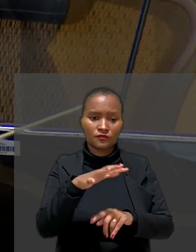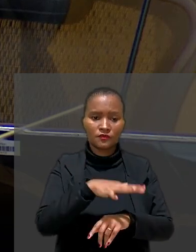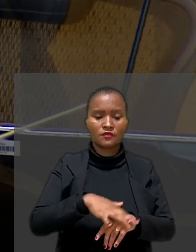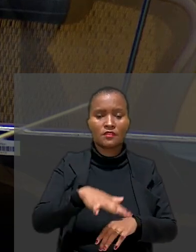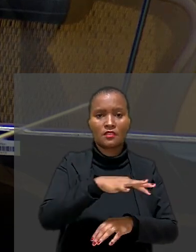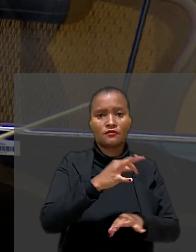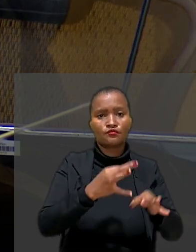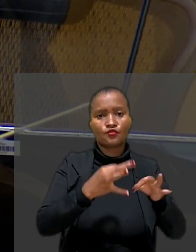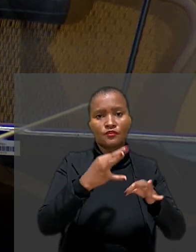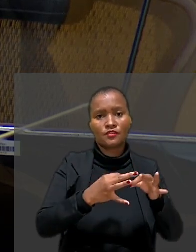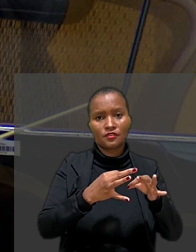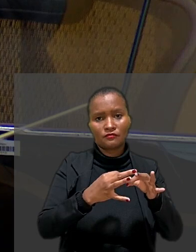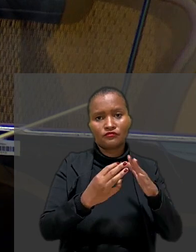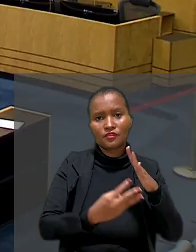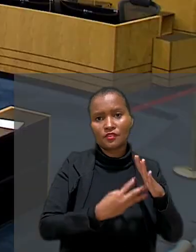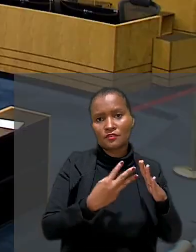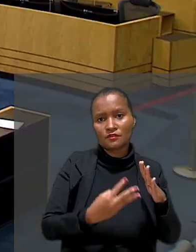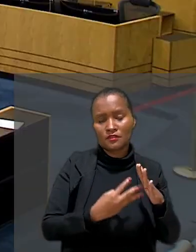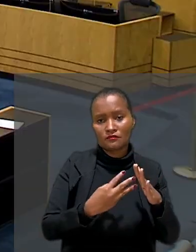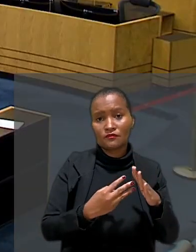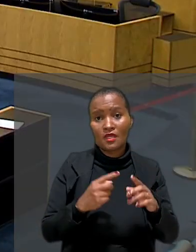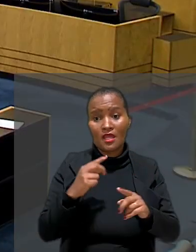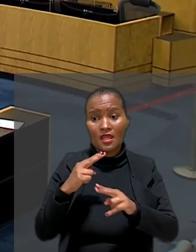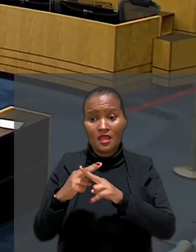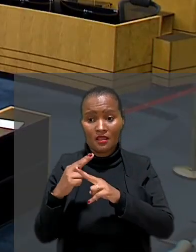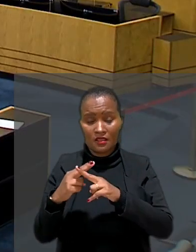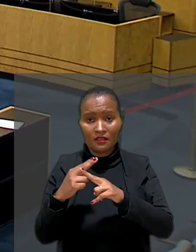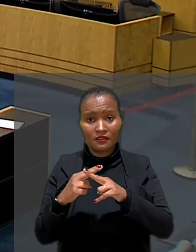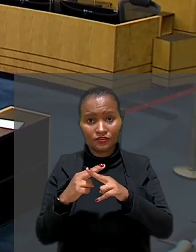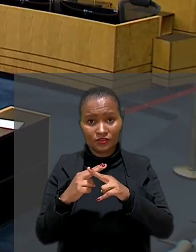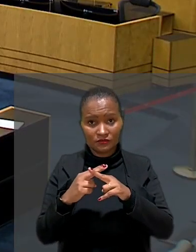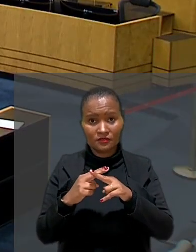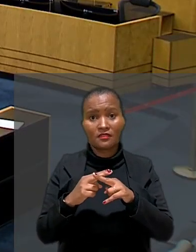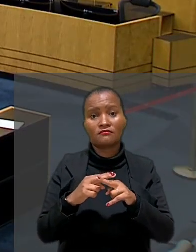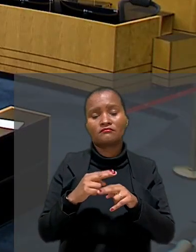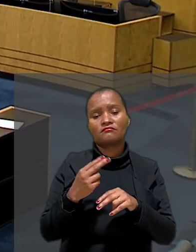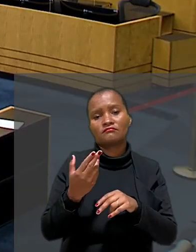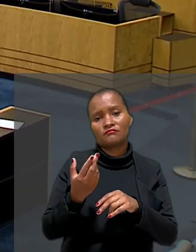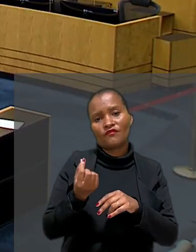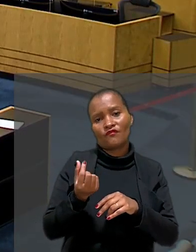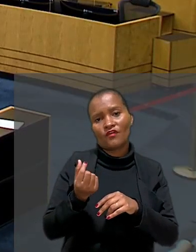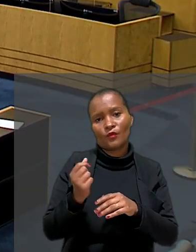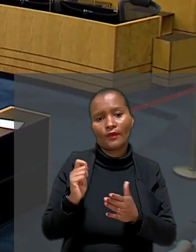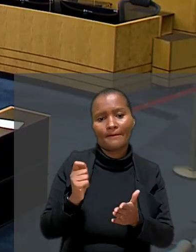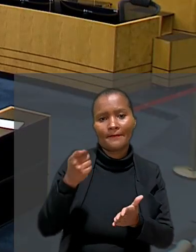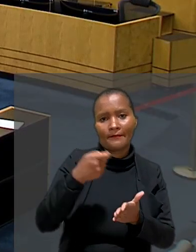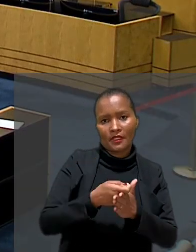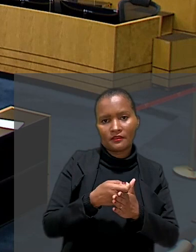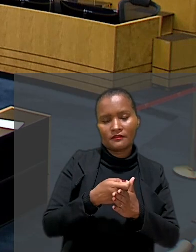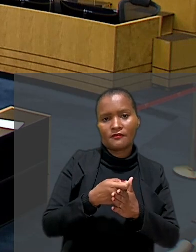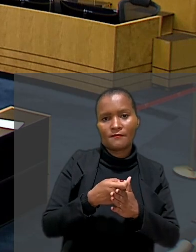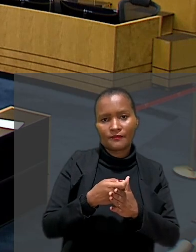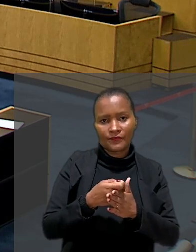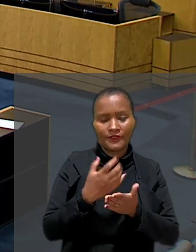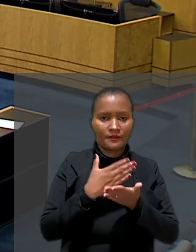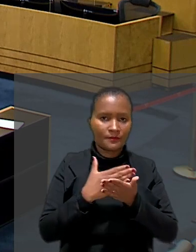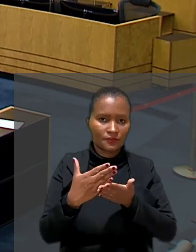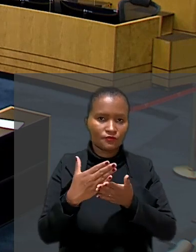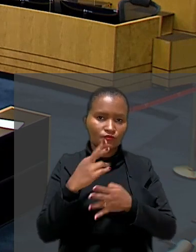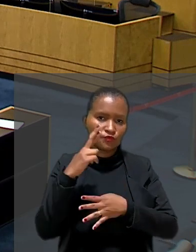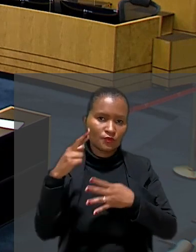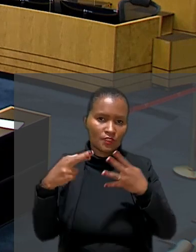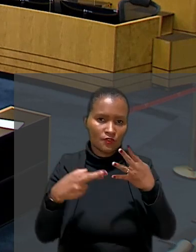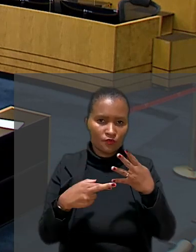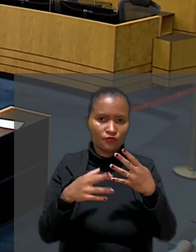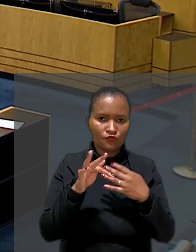esfera jurídica de terceiros. No caso, a Caixa Econômica Federal, que arcaria com os valores a serem pagos a partir